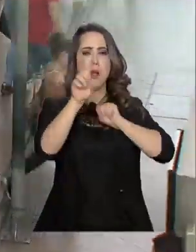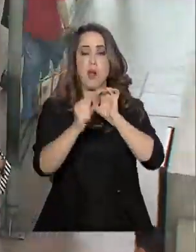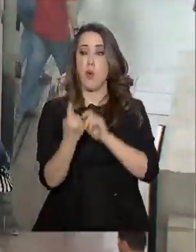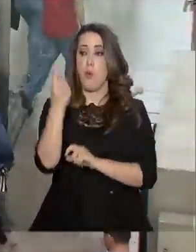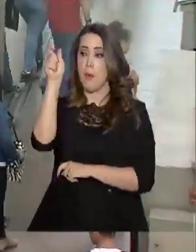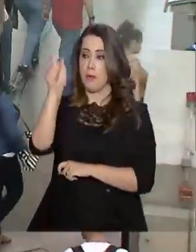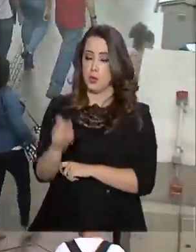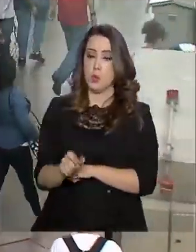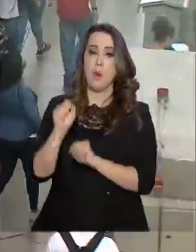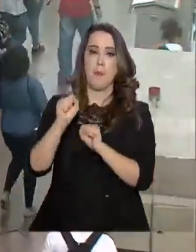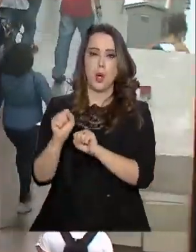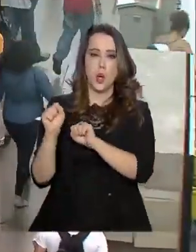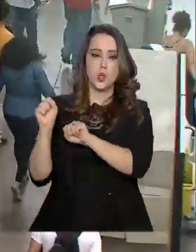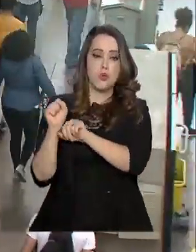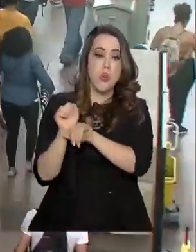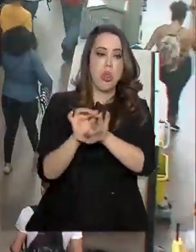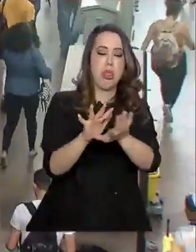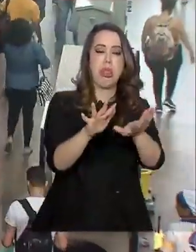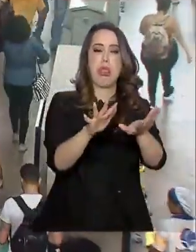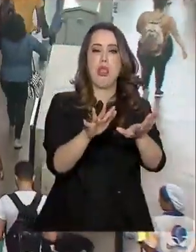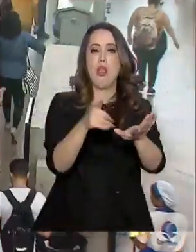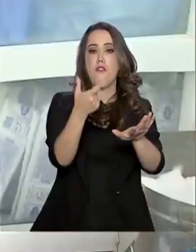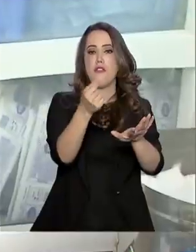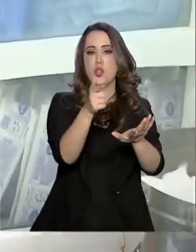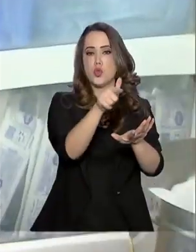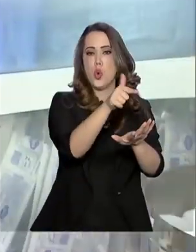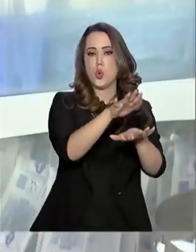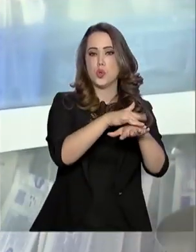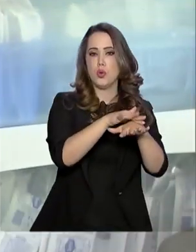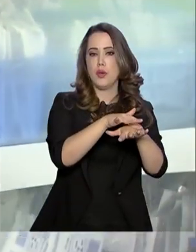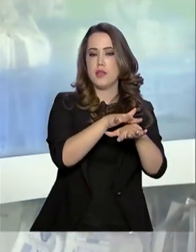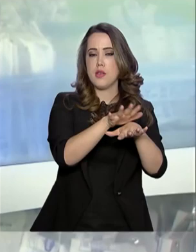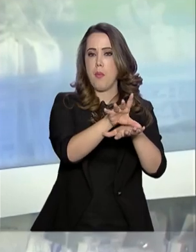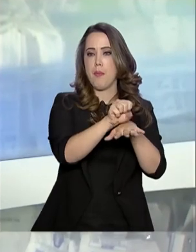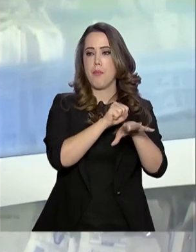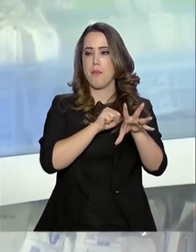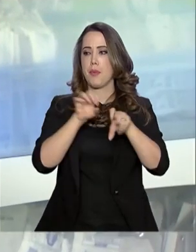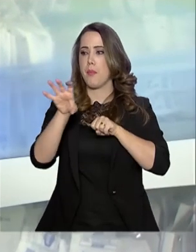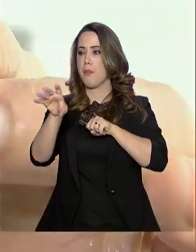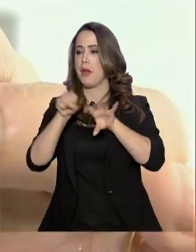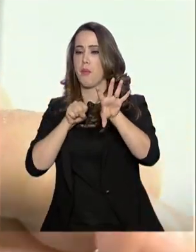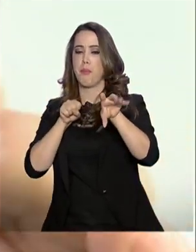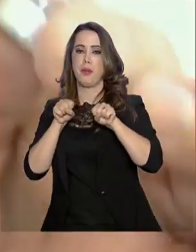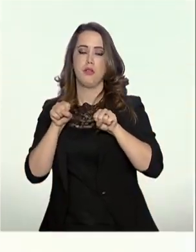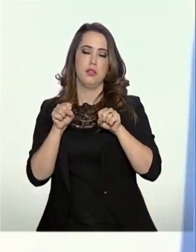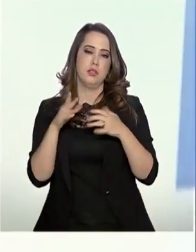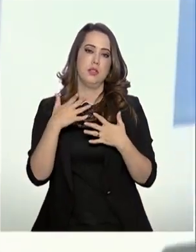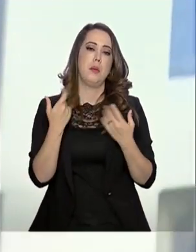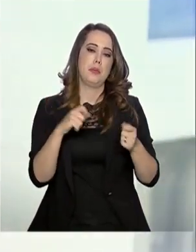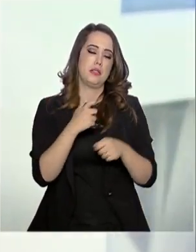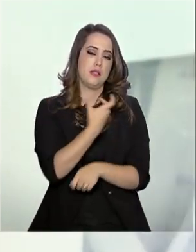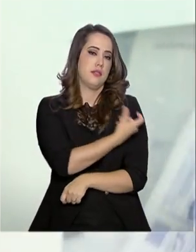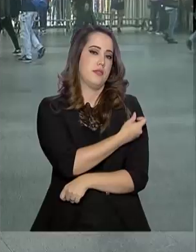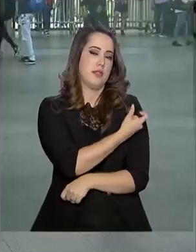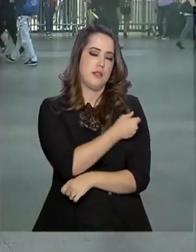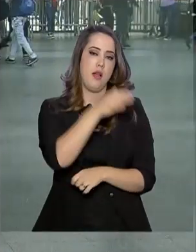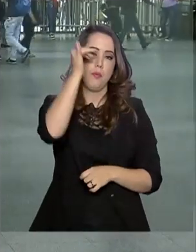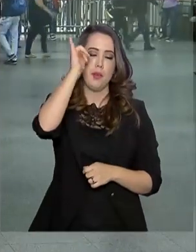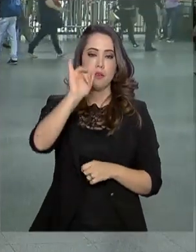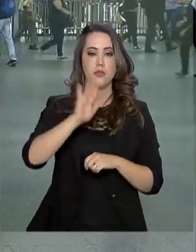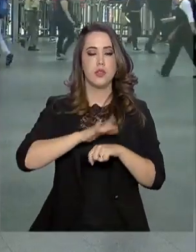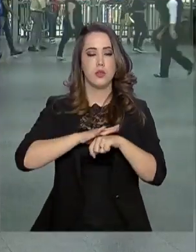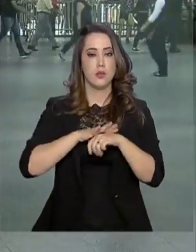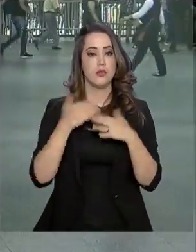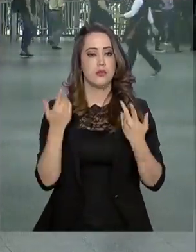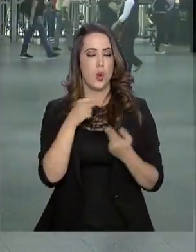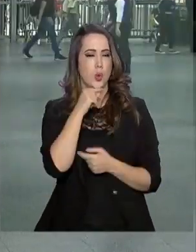única pessoa pode infectar outras 20. A vacina é a forma mais eficaz de evitar a doença. Por